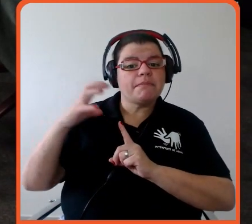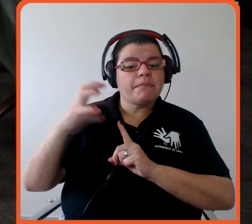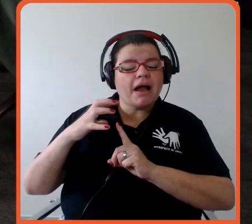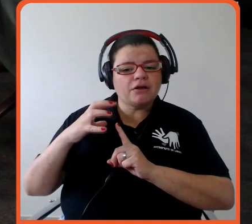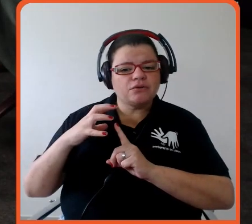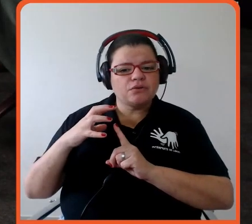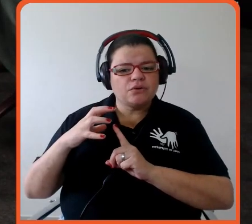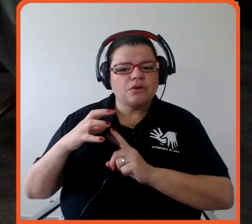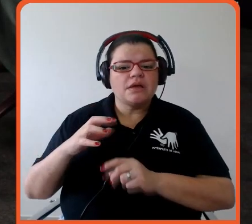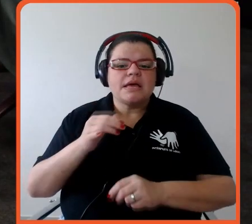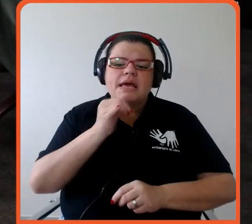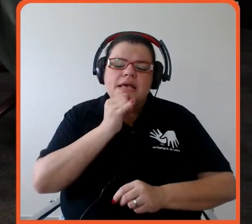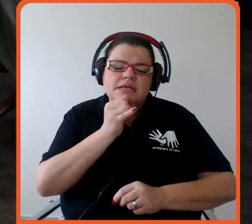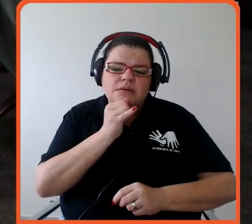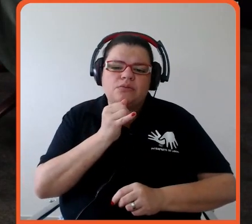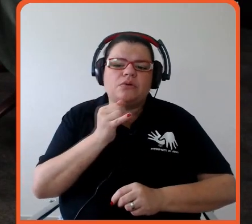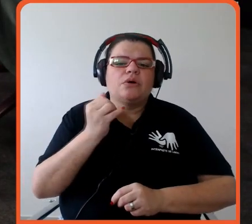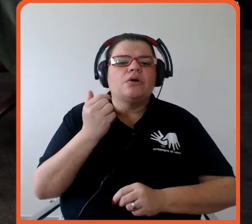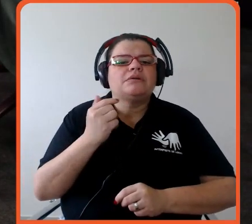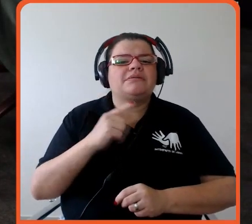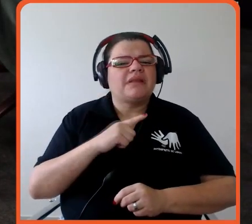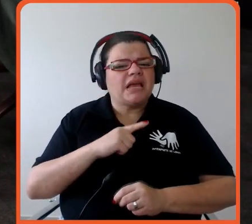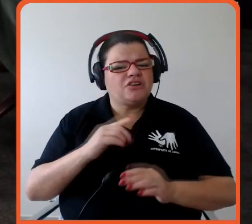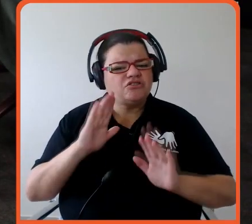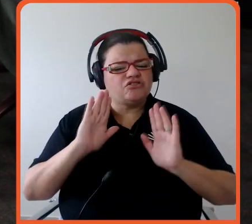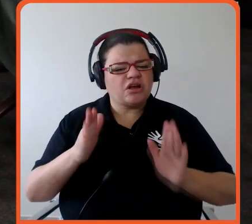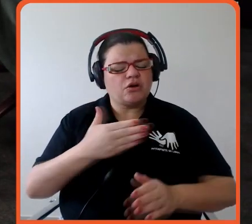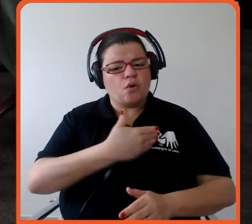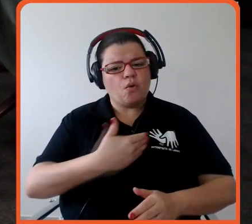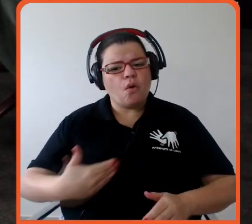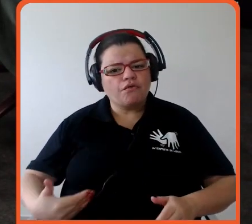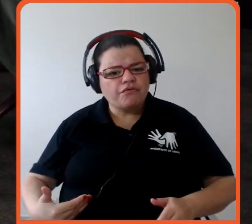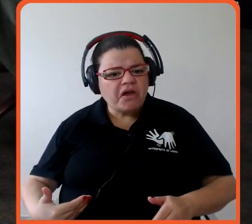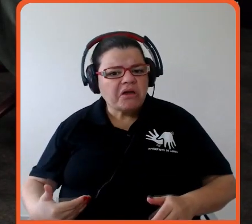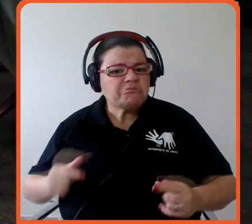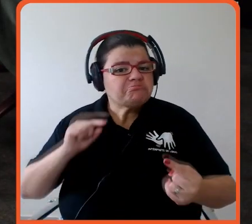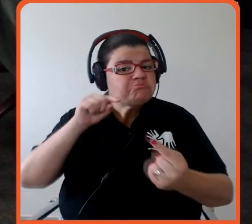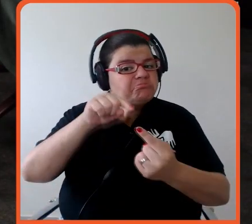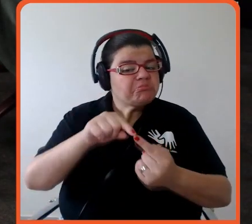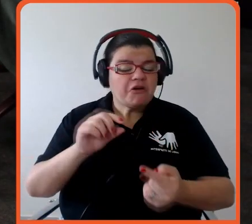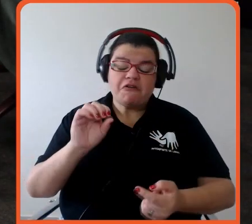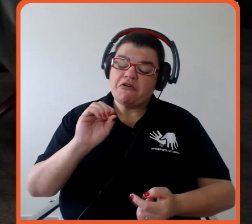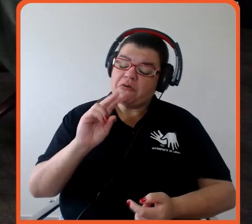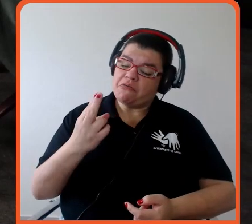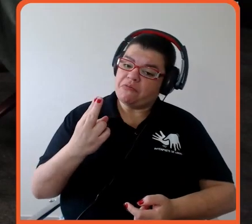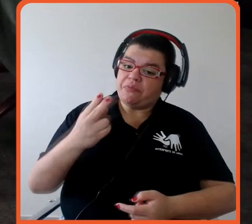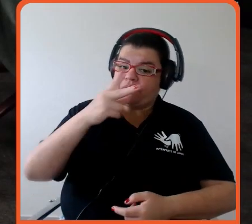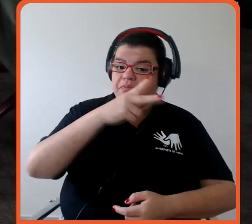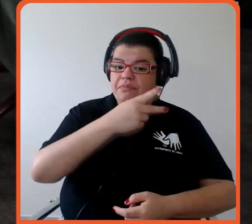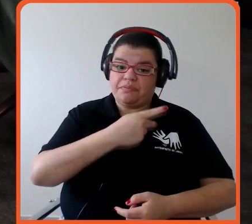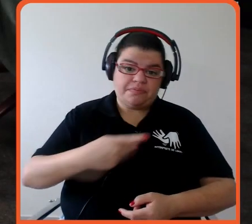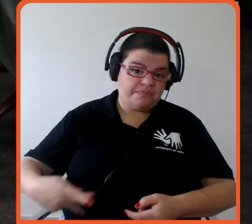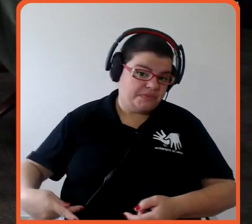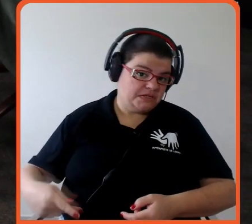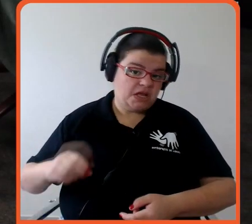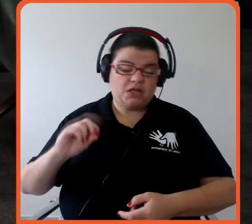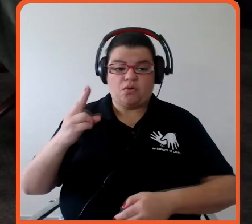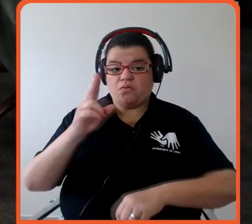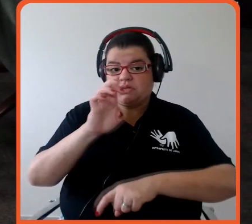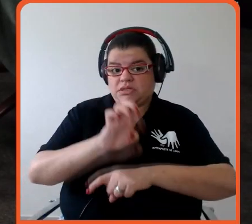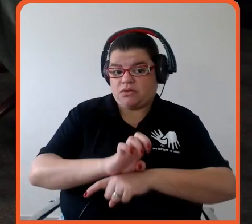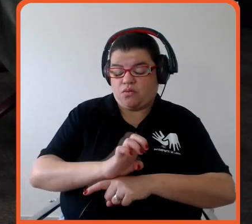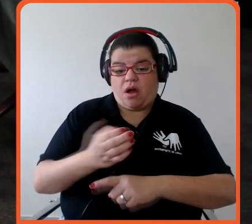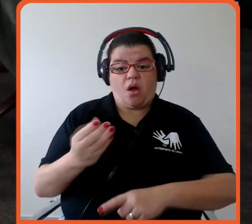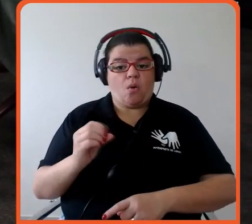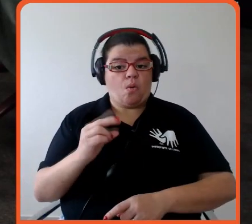Ou se isso tem a ver com o governo, governos, né? Não só a federal, mas estaduais e municipais também. Como fazer nesse